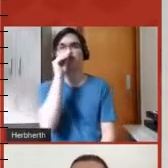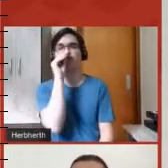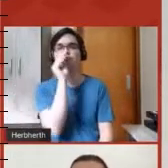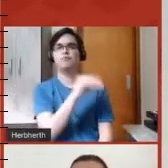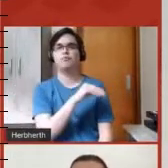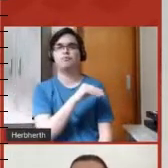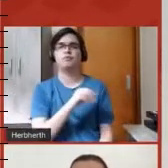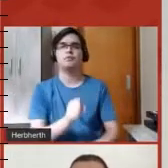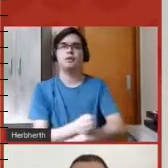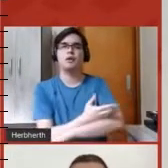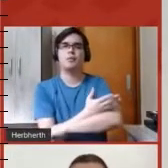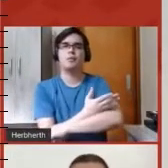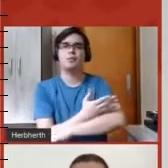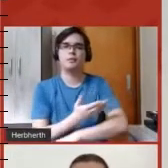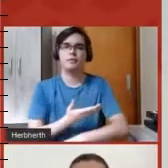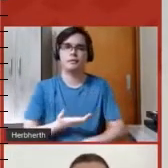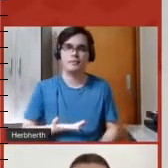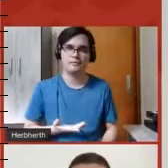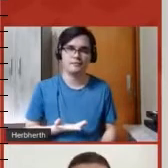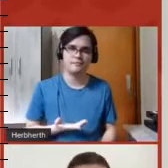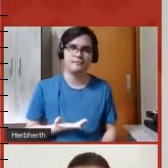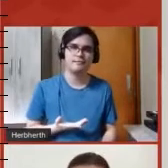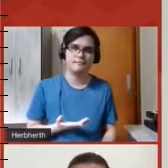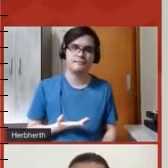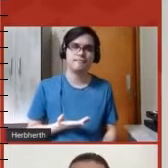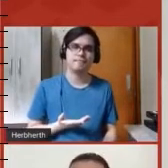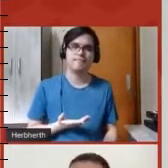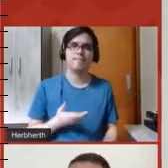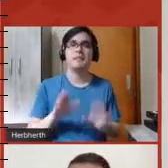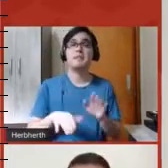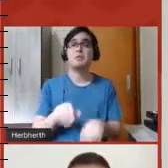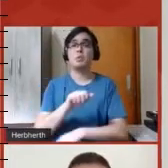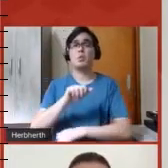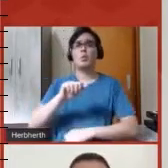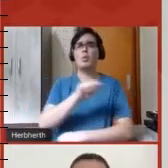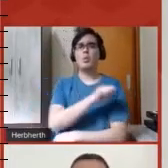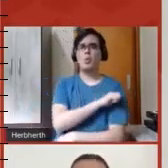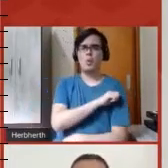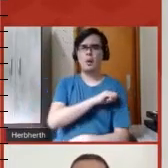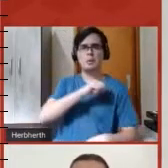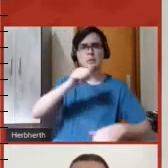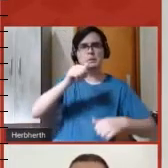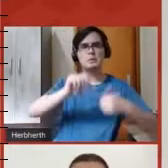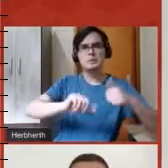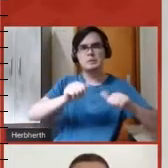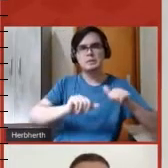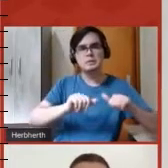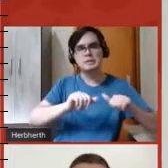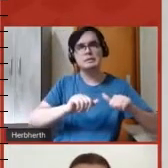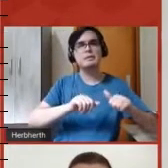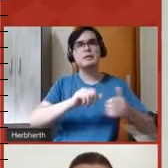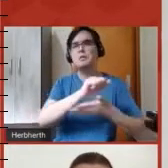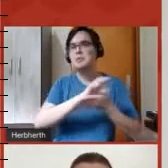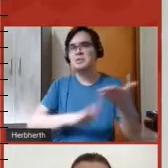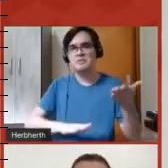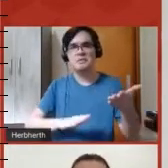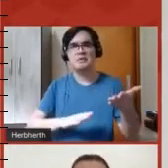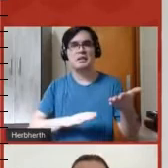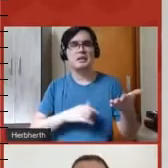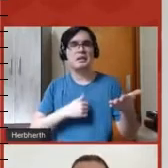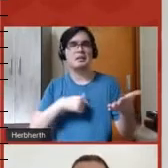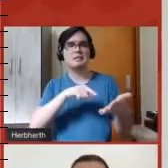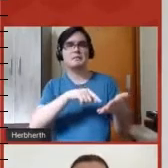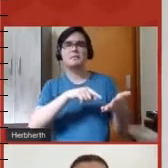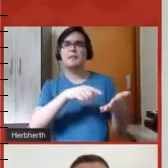aspecto. Quando um aluno faz uma avaliação ou alguma atividade e ele não consegue um bom